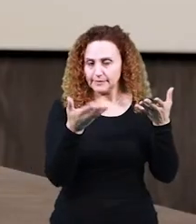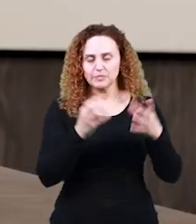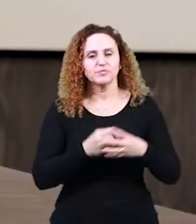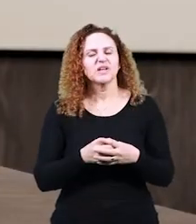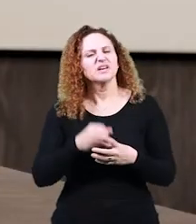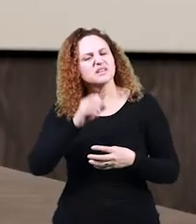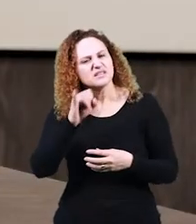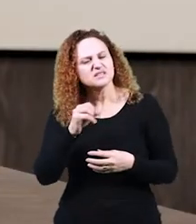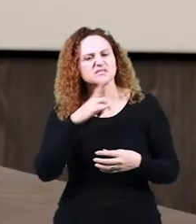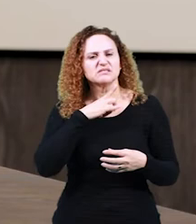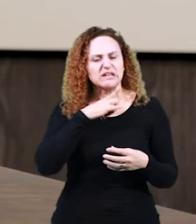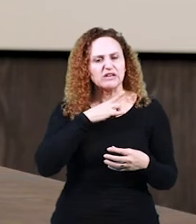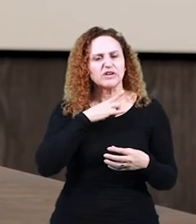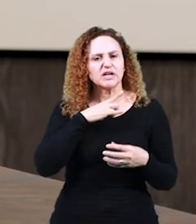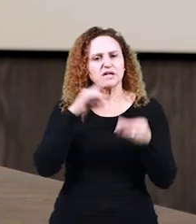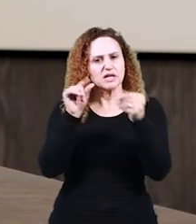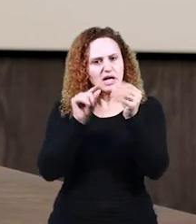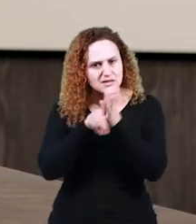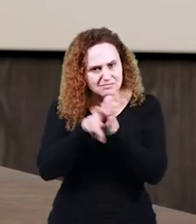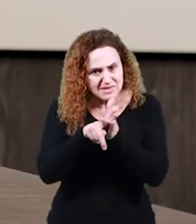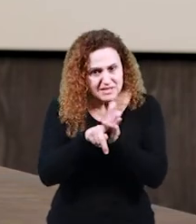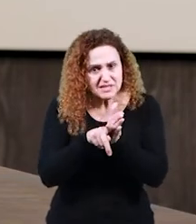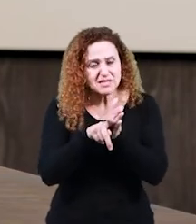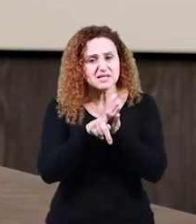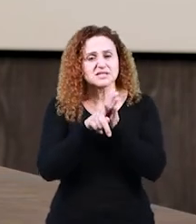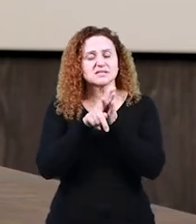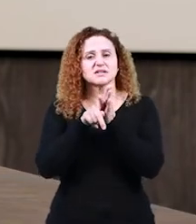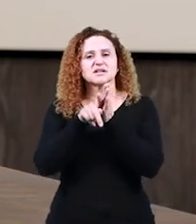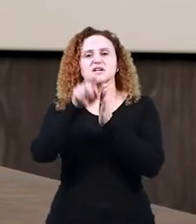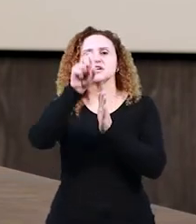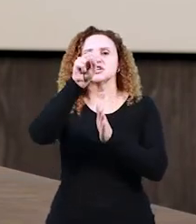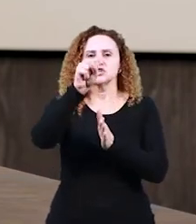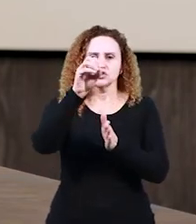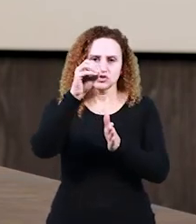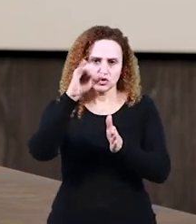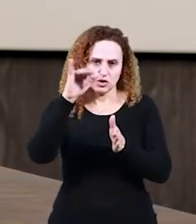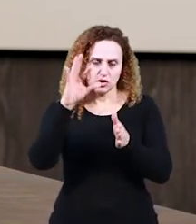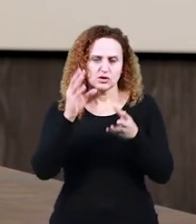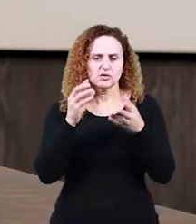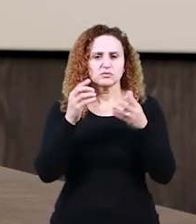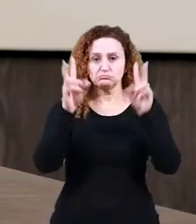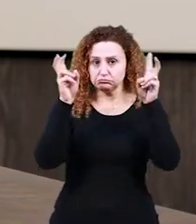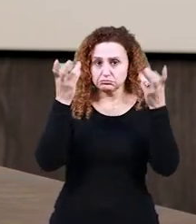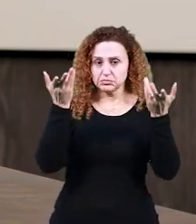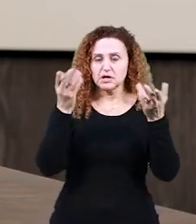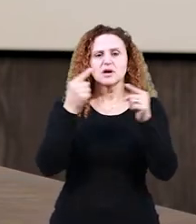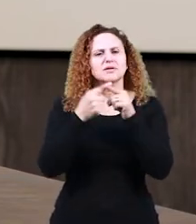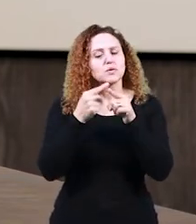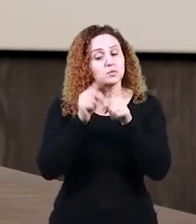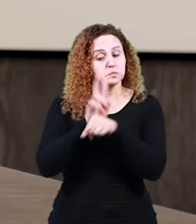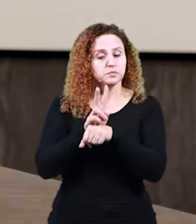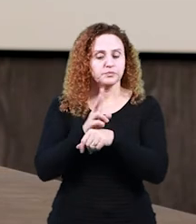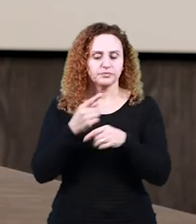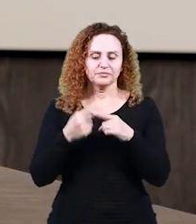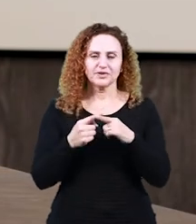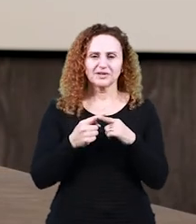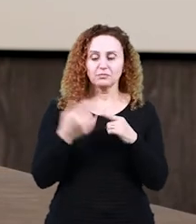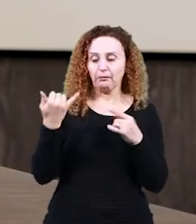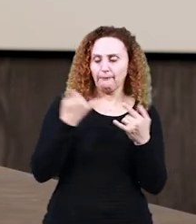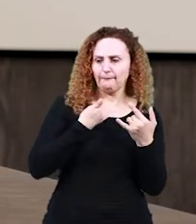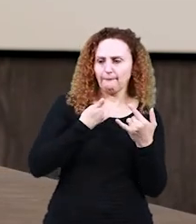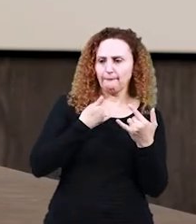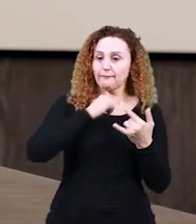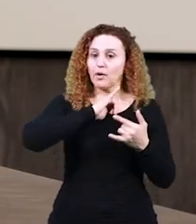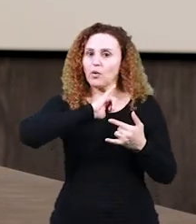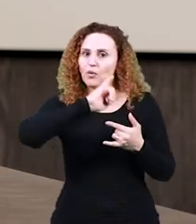se é feita a pesquisa sociolinguística, é preciso tomar muito cuidado, porque o informante, ele pode ficar